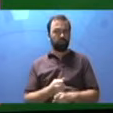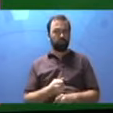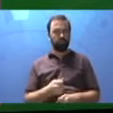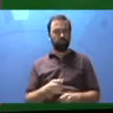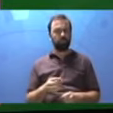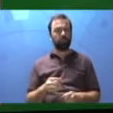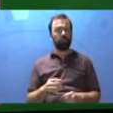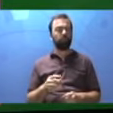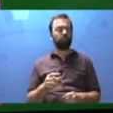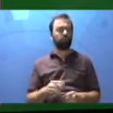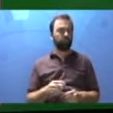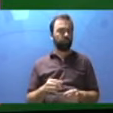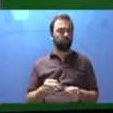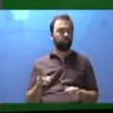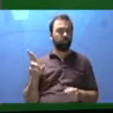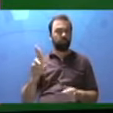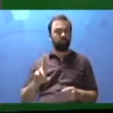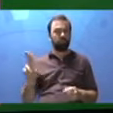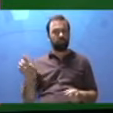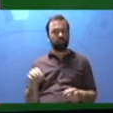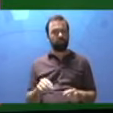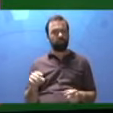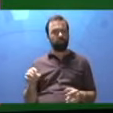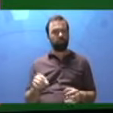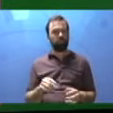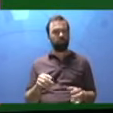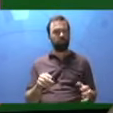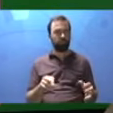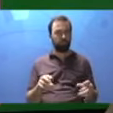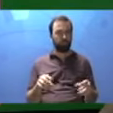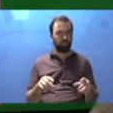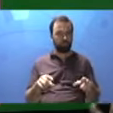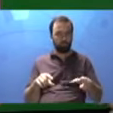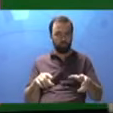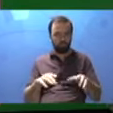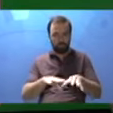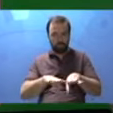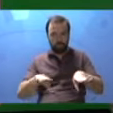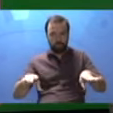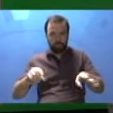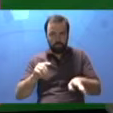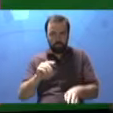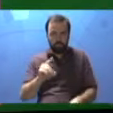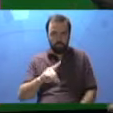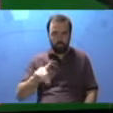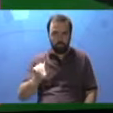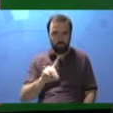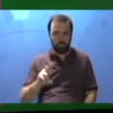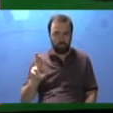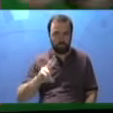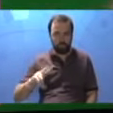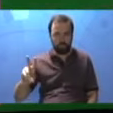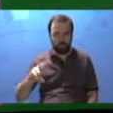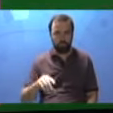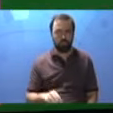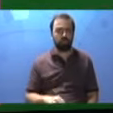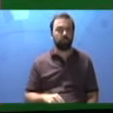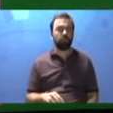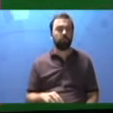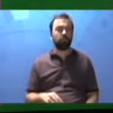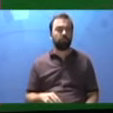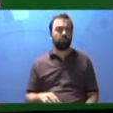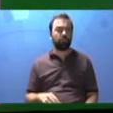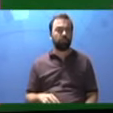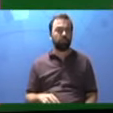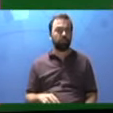primeiro a planta baixa da obra para visualizar como ela será. Para visualizar como ela será.